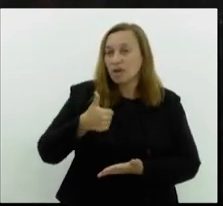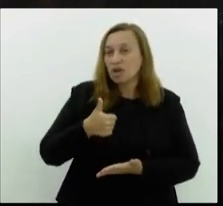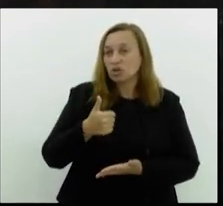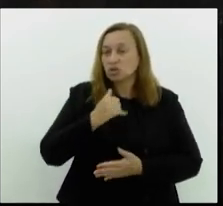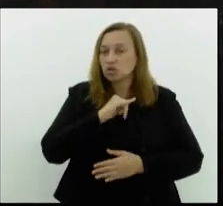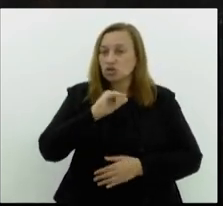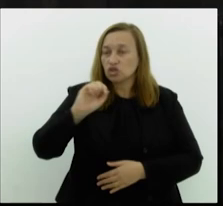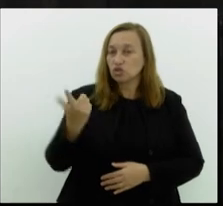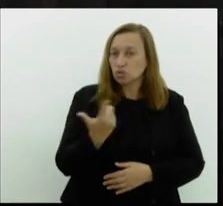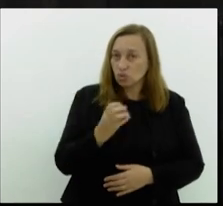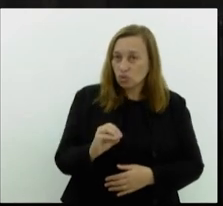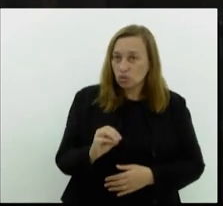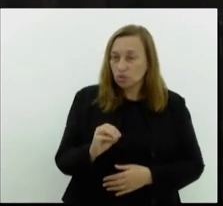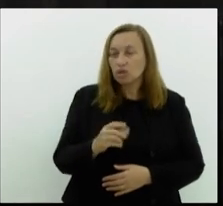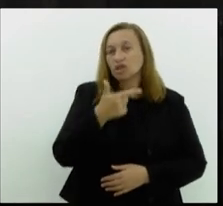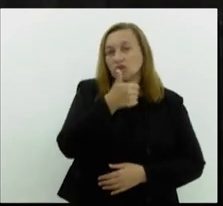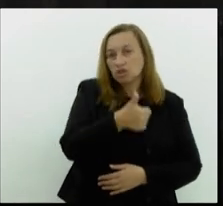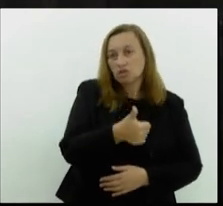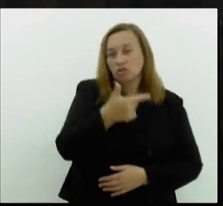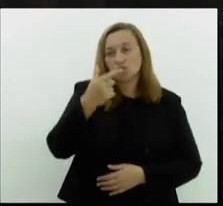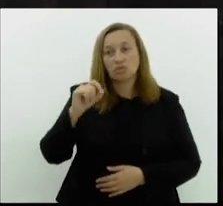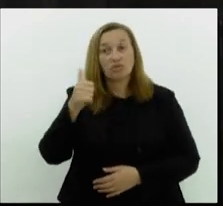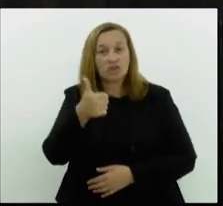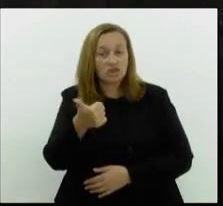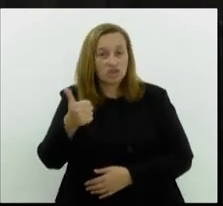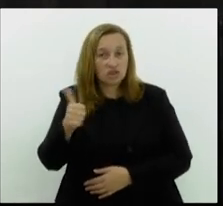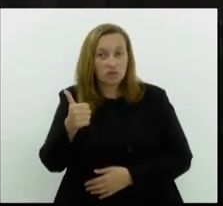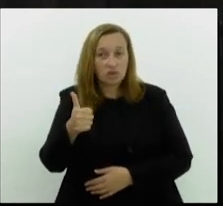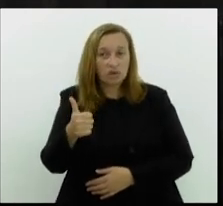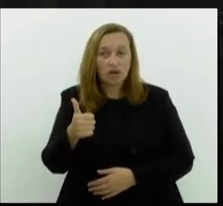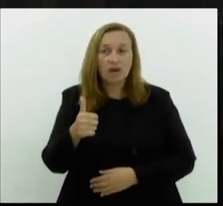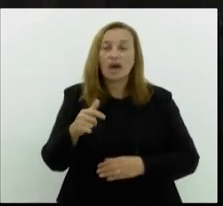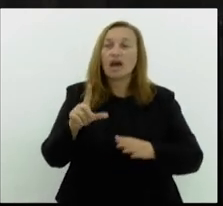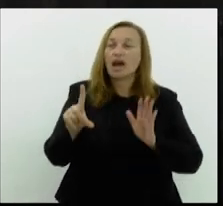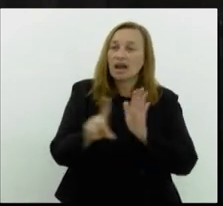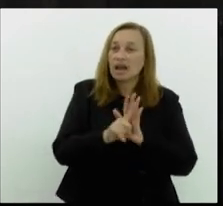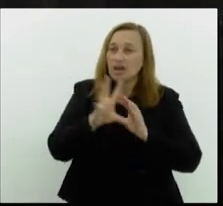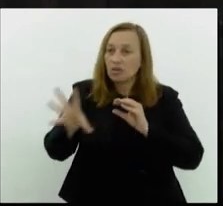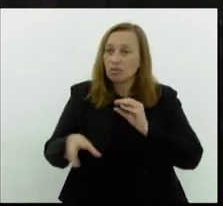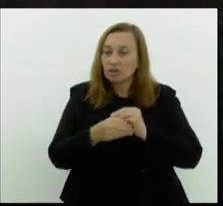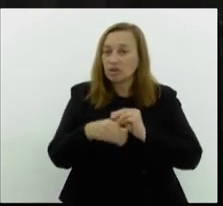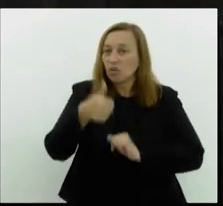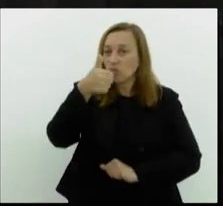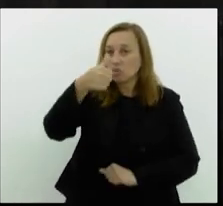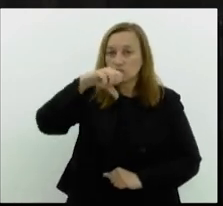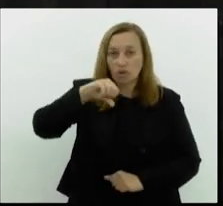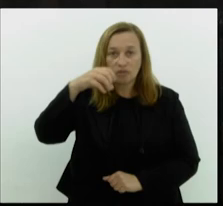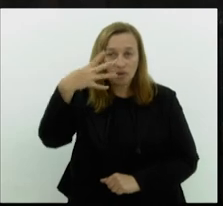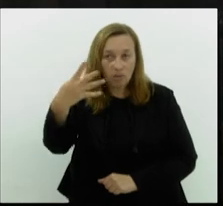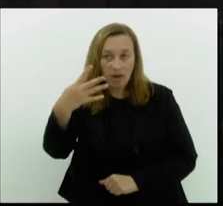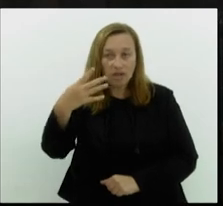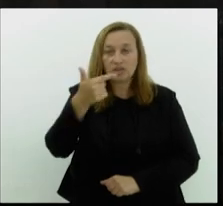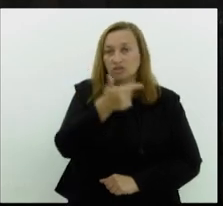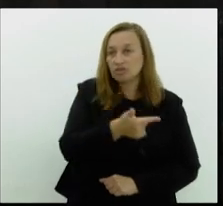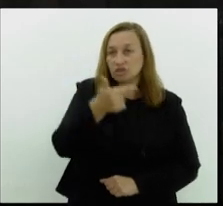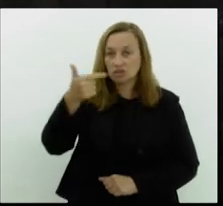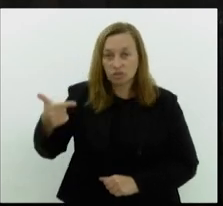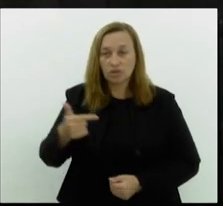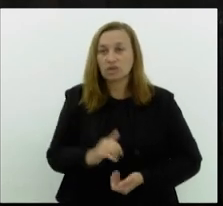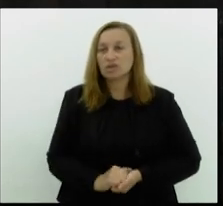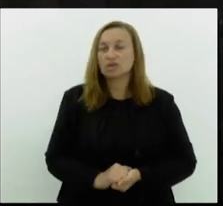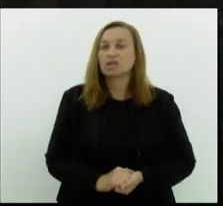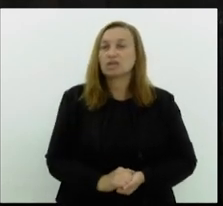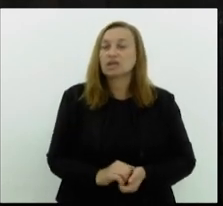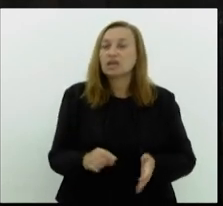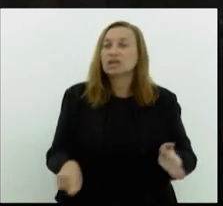de 2022, a lei complementar 1,9 e 4, de 2022, que